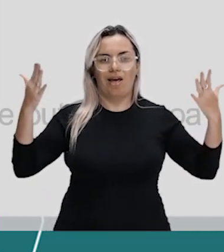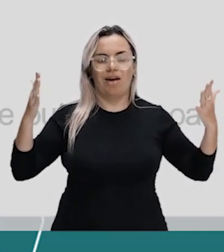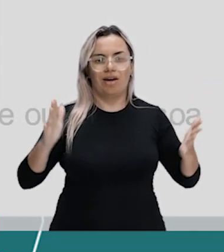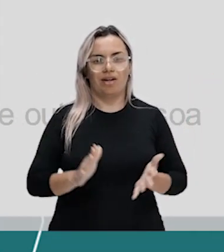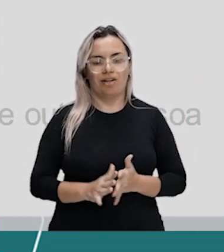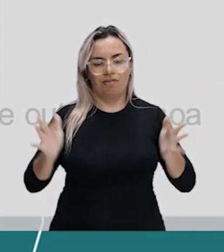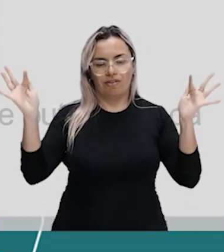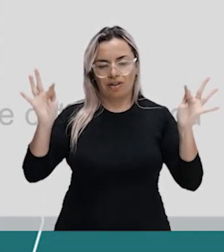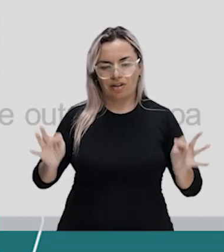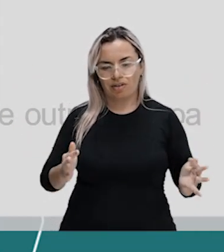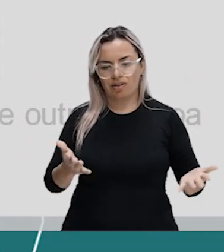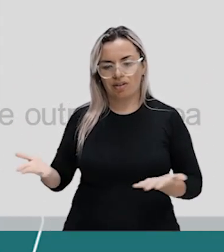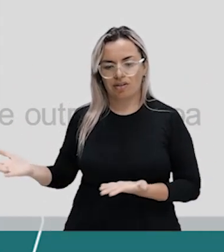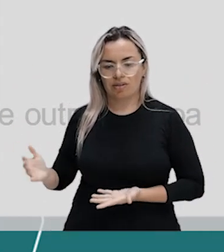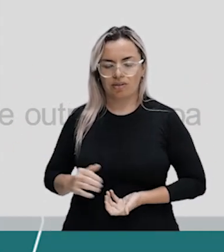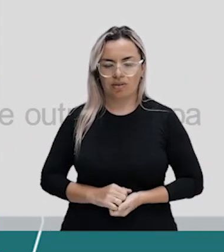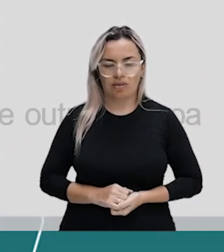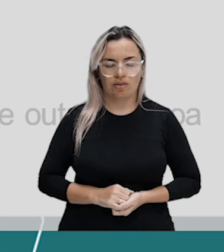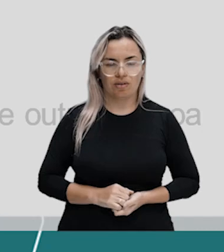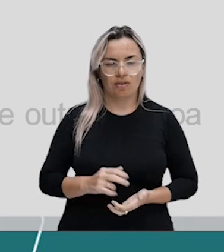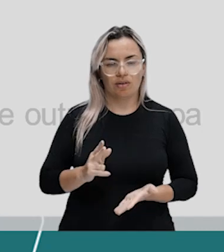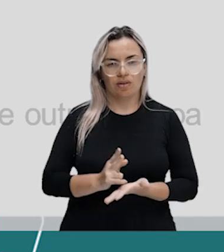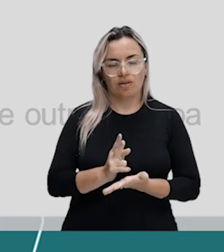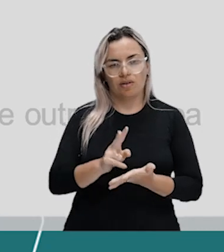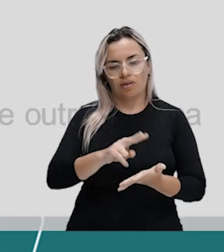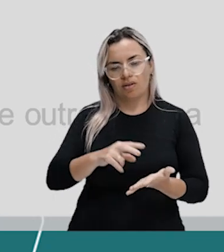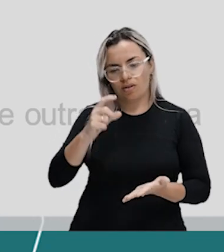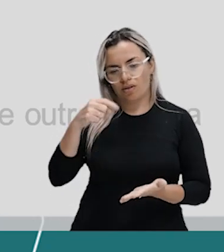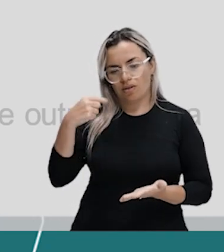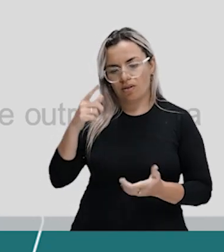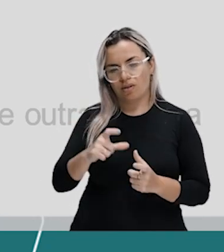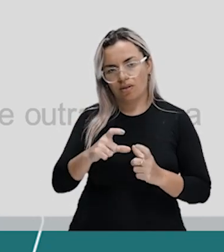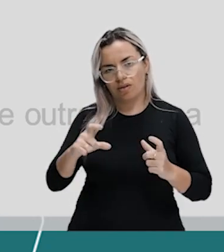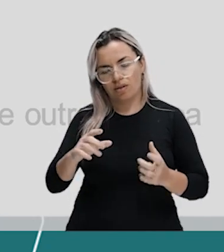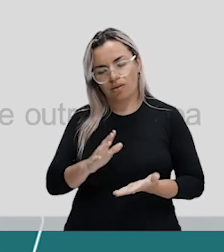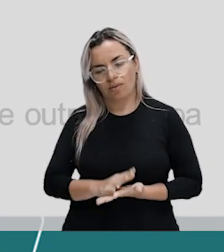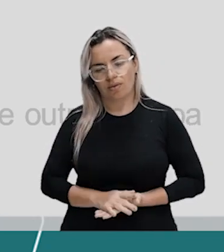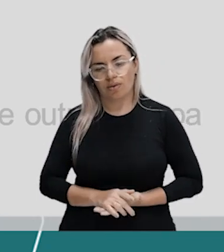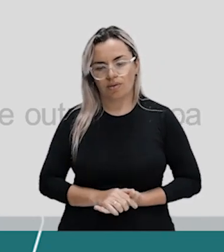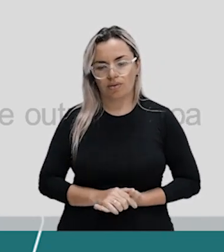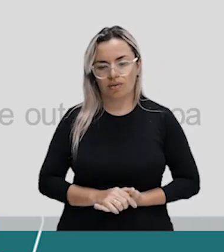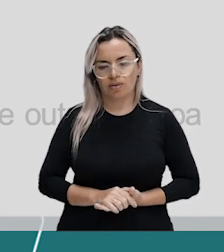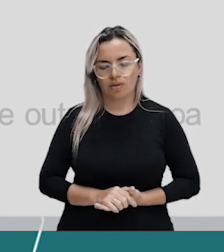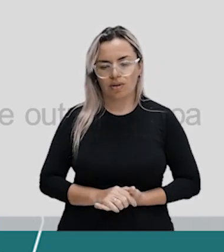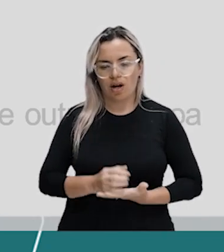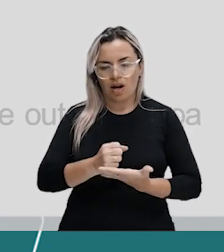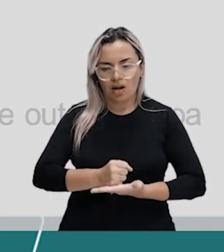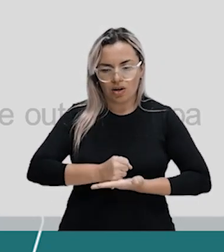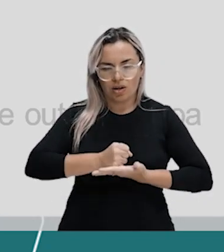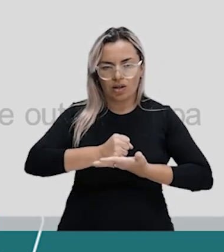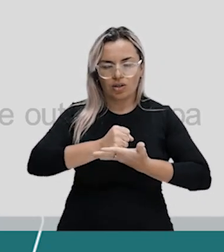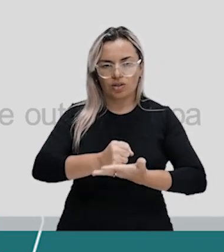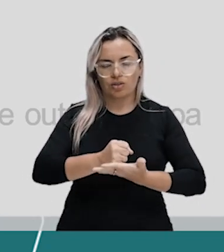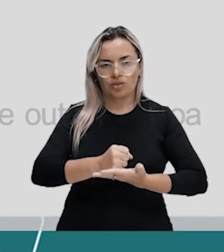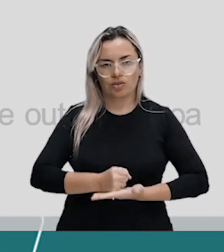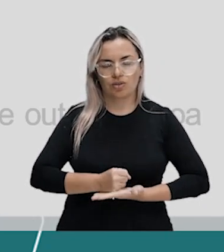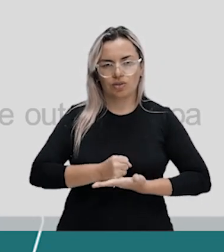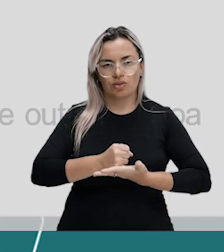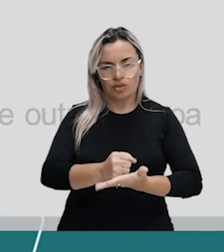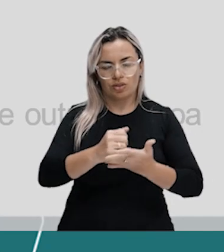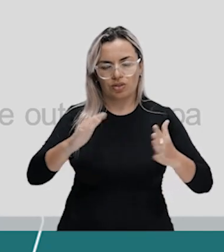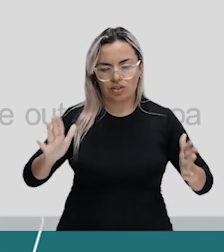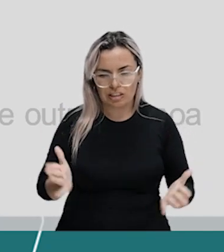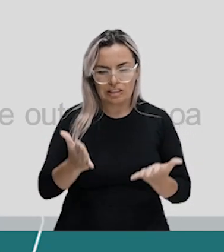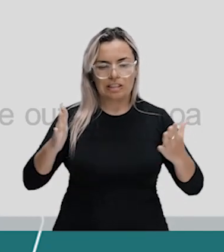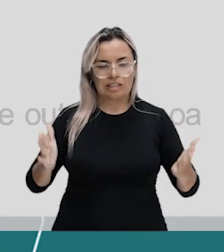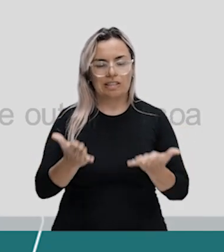na mano. Echarum na mano. Dá uma força. Ajudar. Dá aquele empurrãozinho, né? Colocar a pessoa para